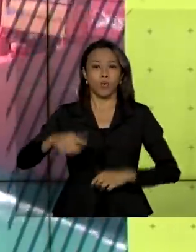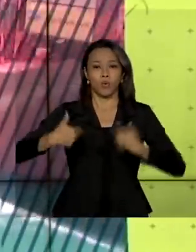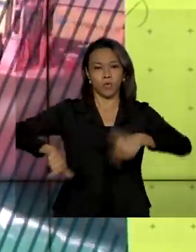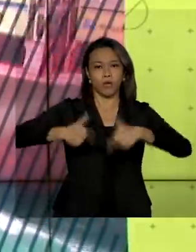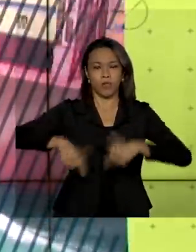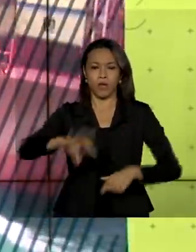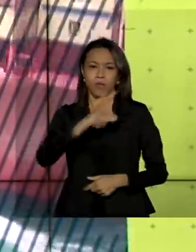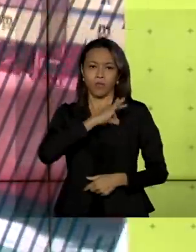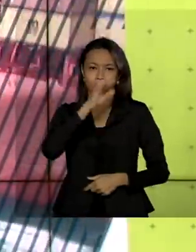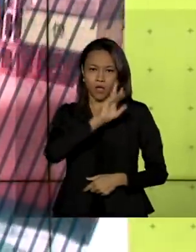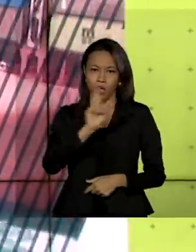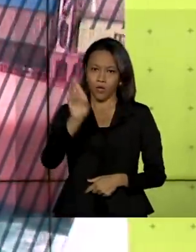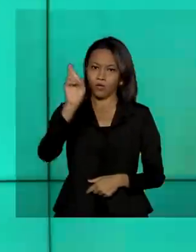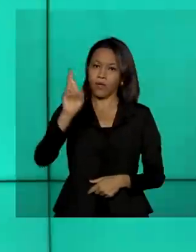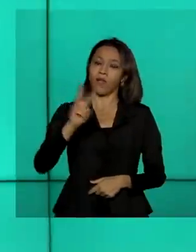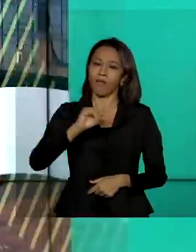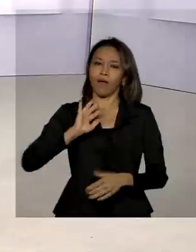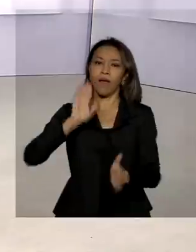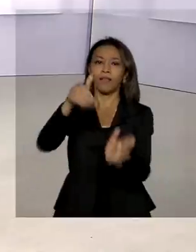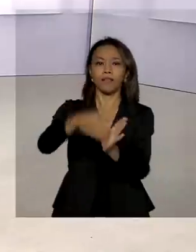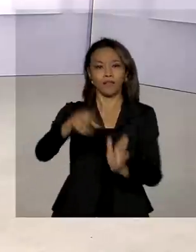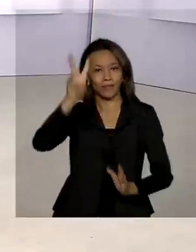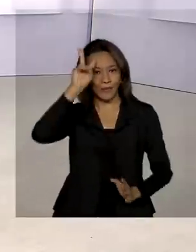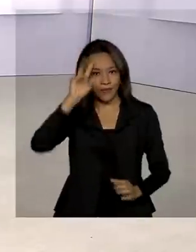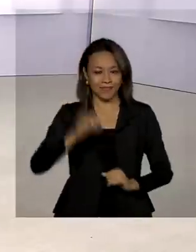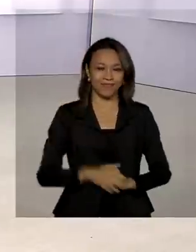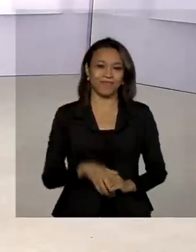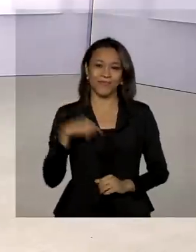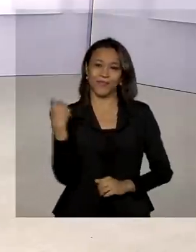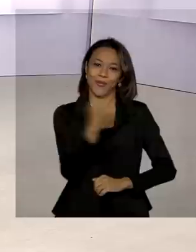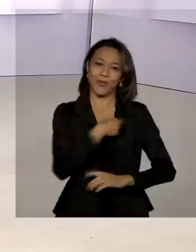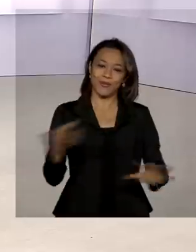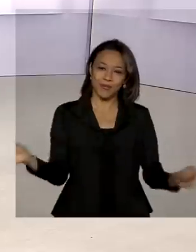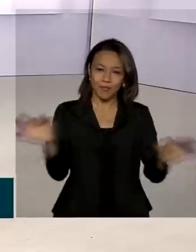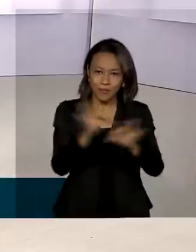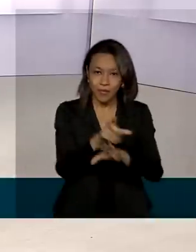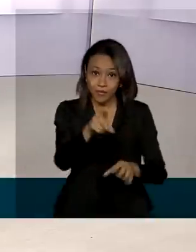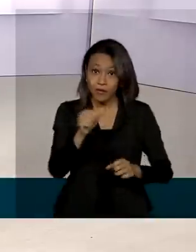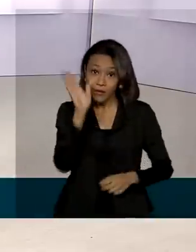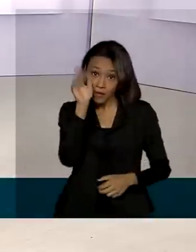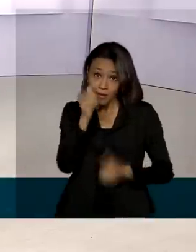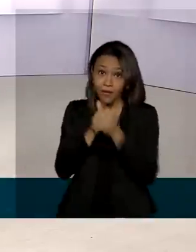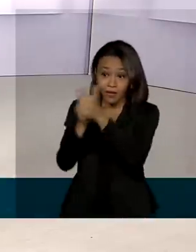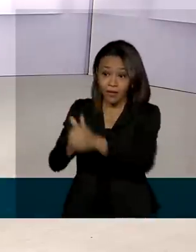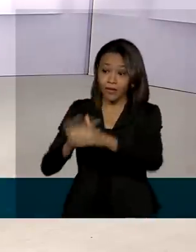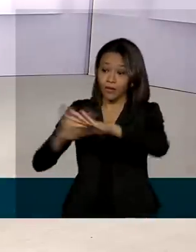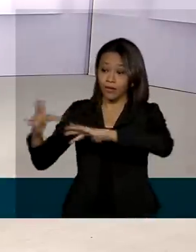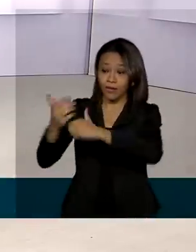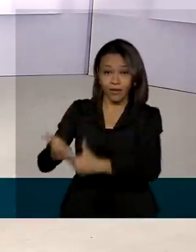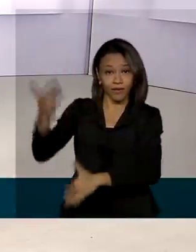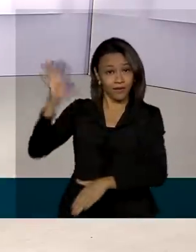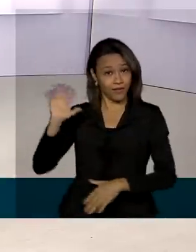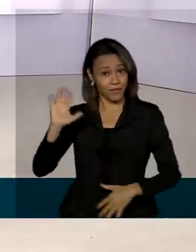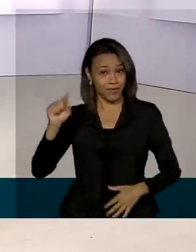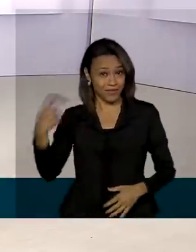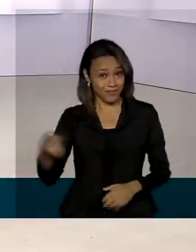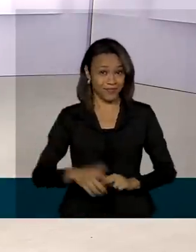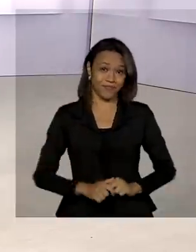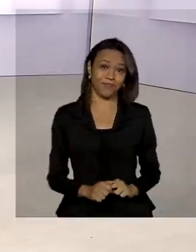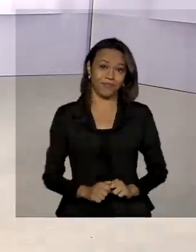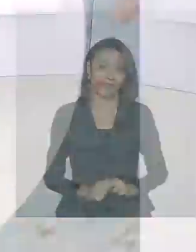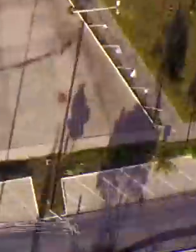vai até a próxima segunda-feira. A gente fica por aqui, nos acompanhe também pelas redes sociais. Até a próxima edição.